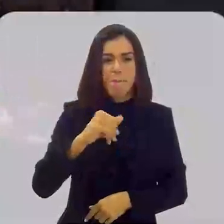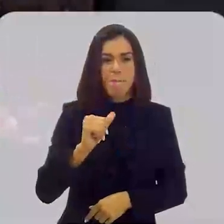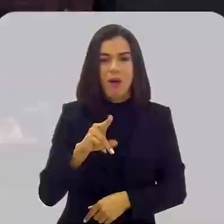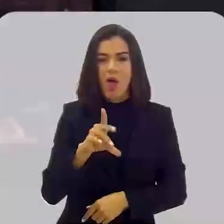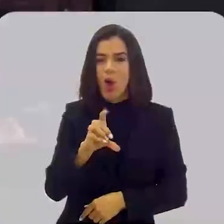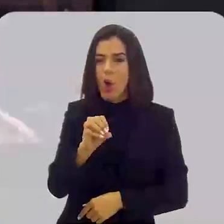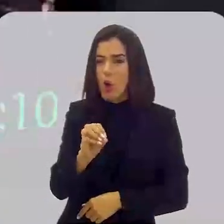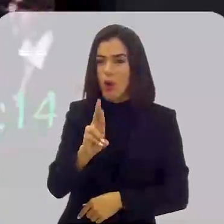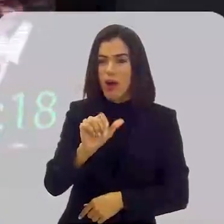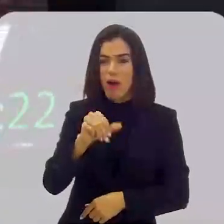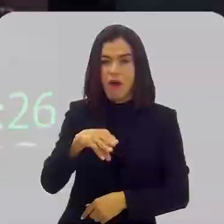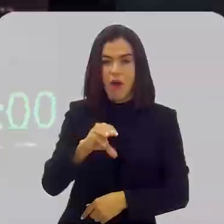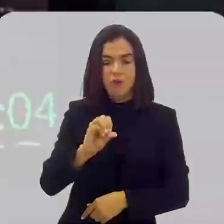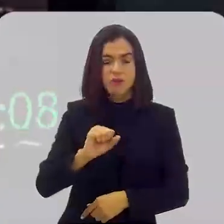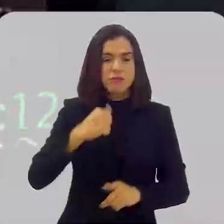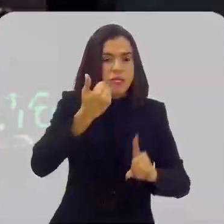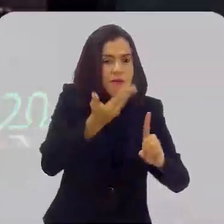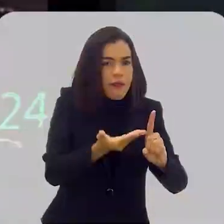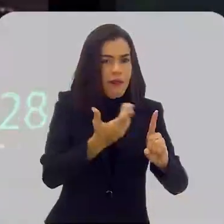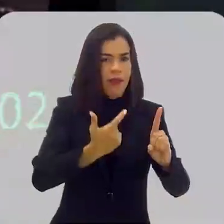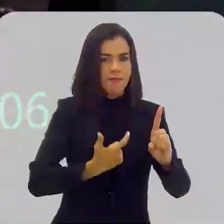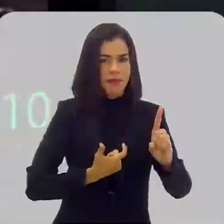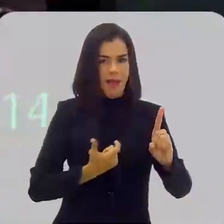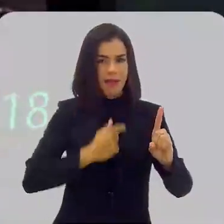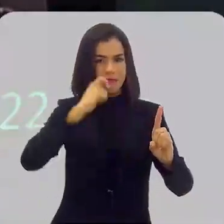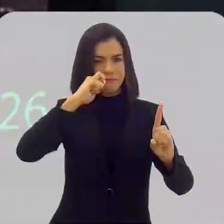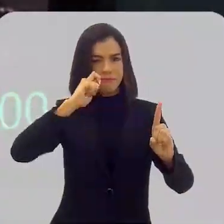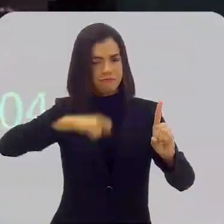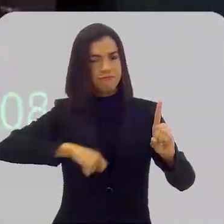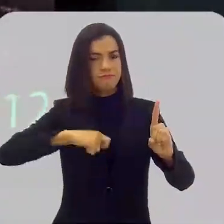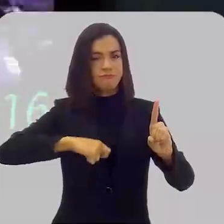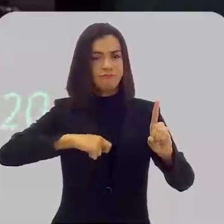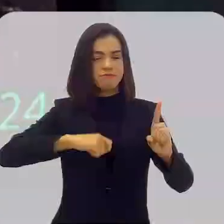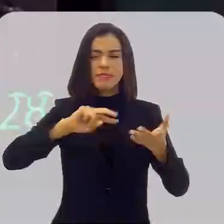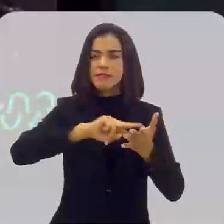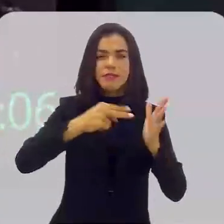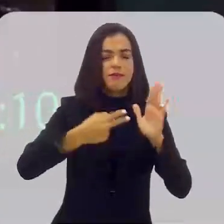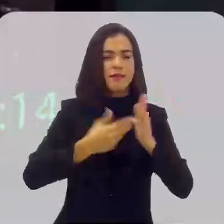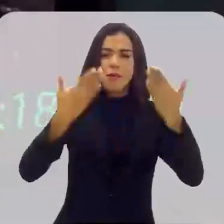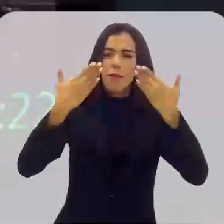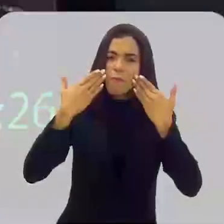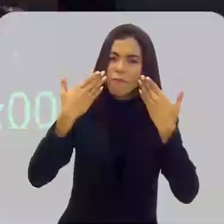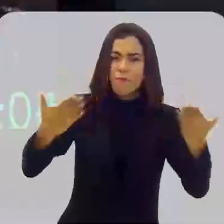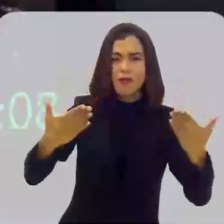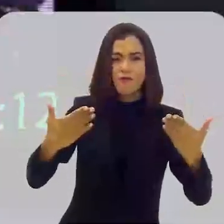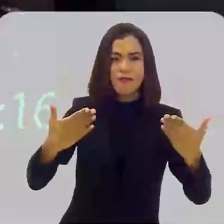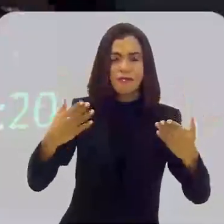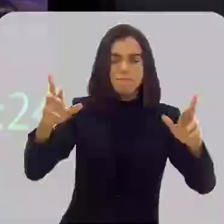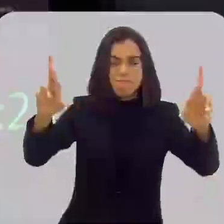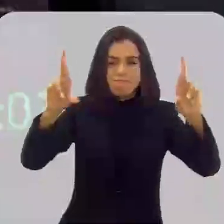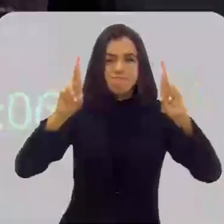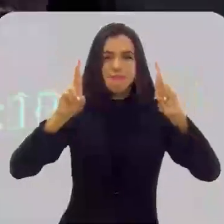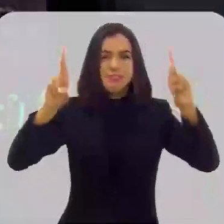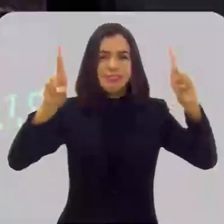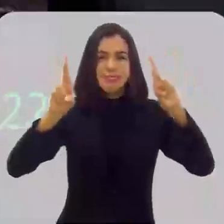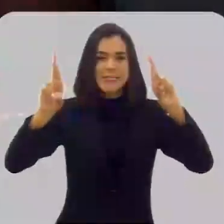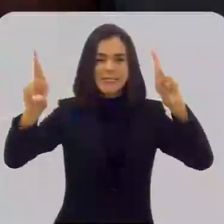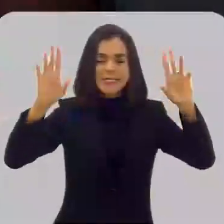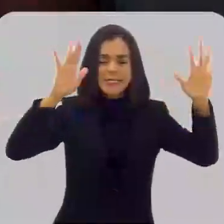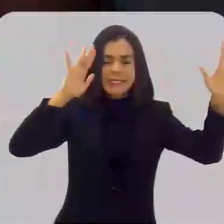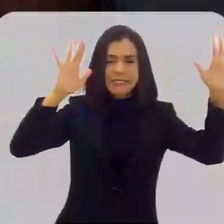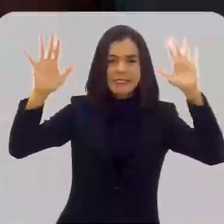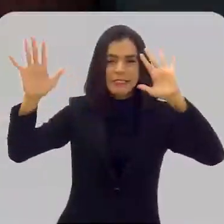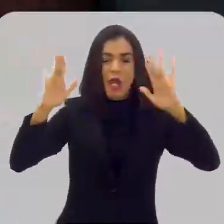ex-deputado Paulo Ramos. Entregar a vossa excelência, a Medalha Tiradentes é uma manifestação não só de